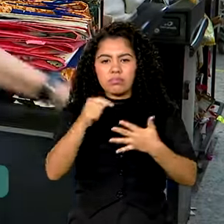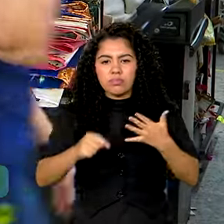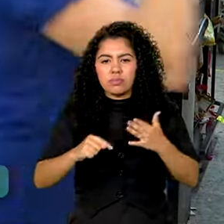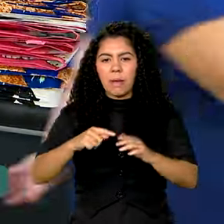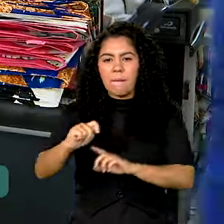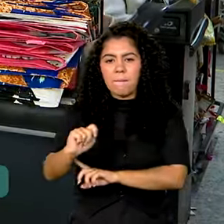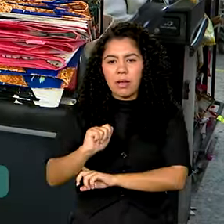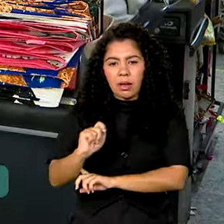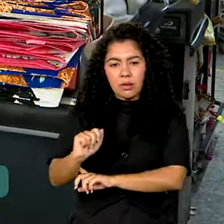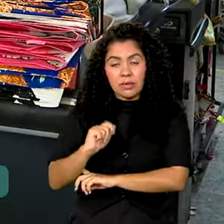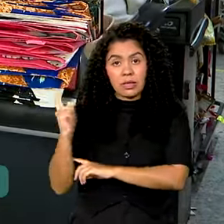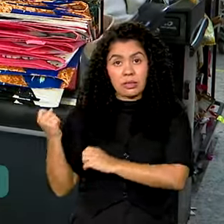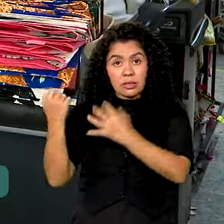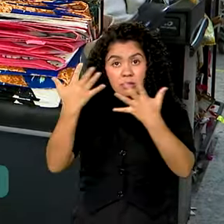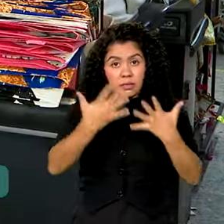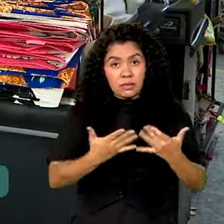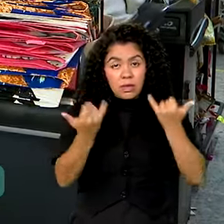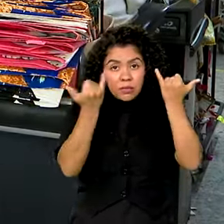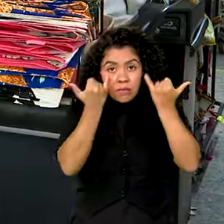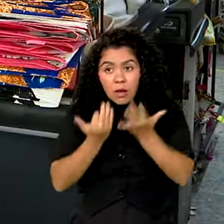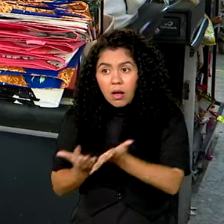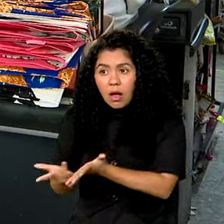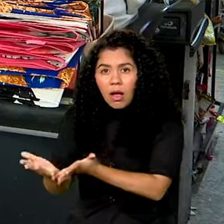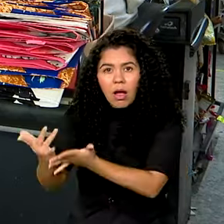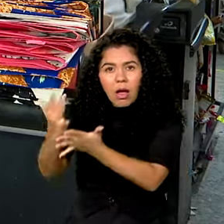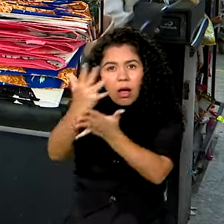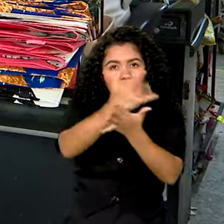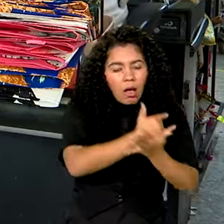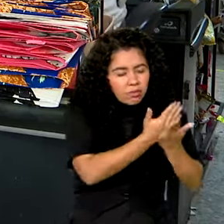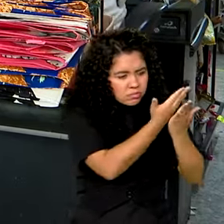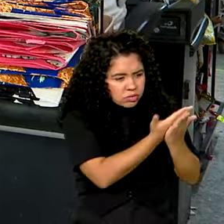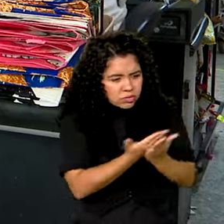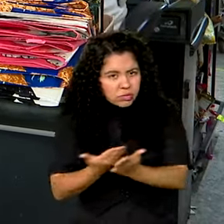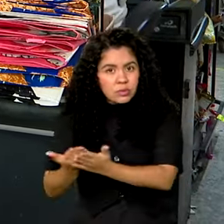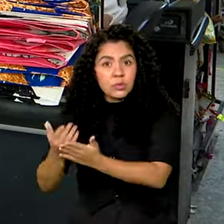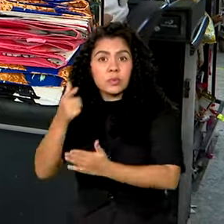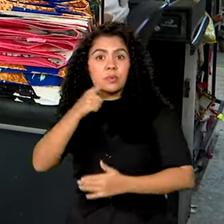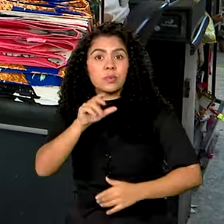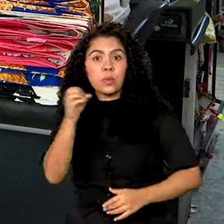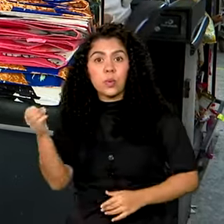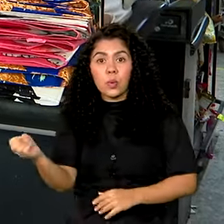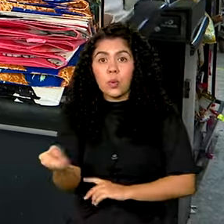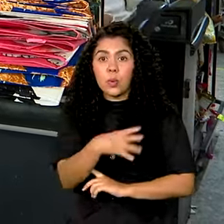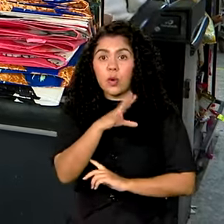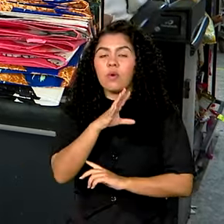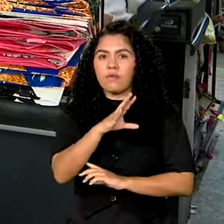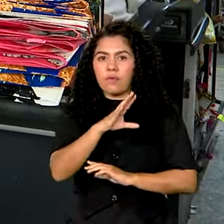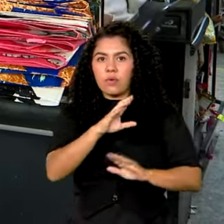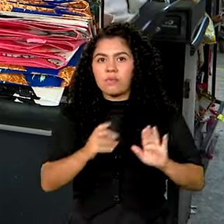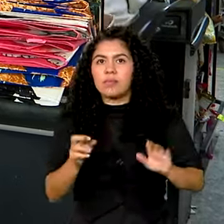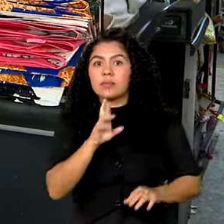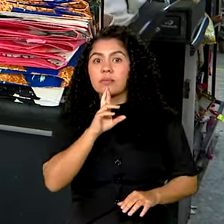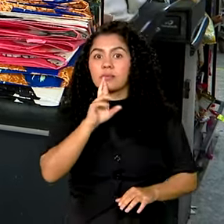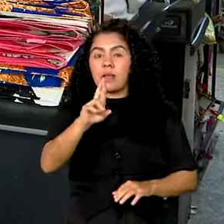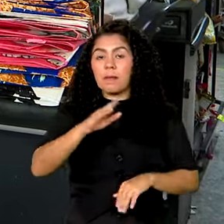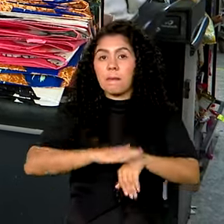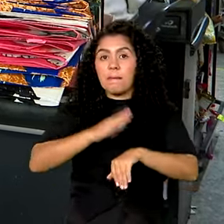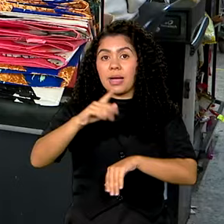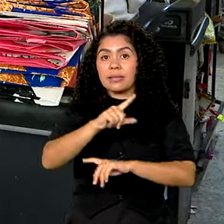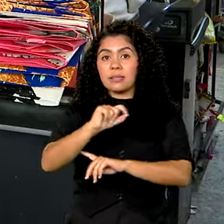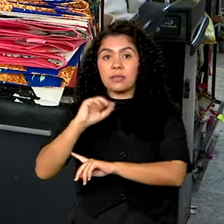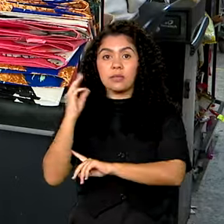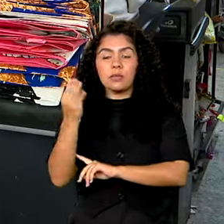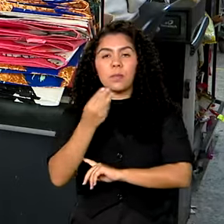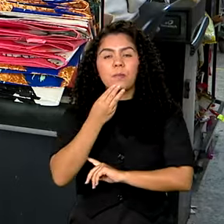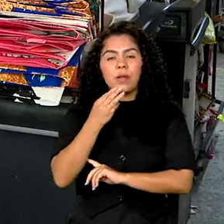também mostrou que o total de trabalhadores no país atingiu um novo recorde. São mais de 101 milhões. O rendimento médio